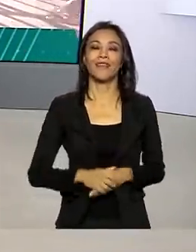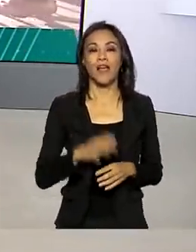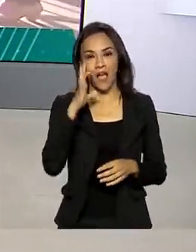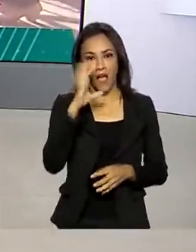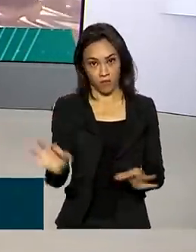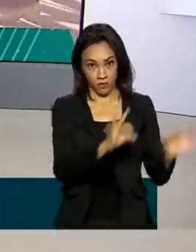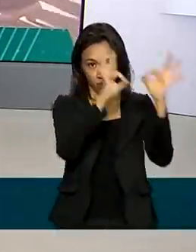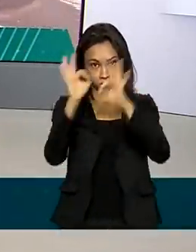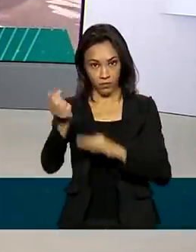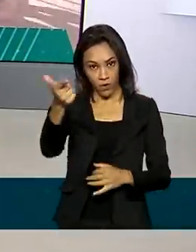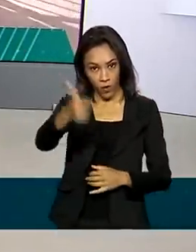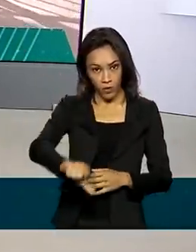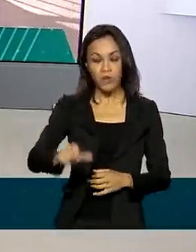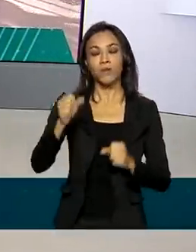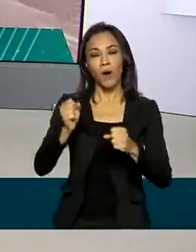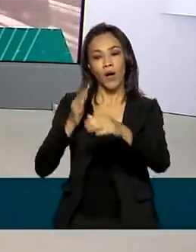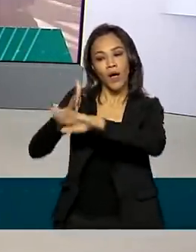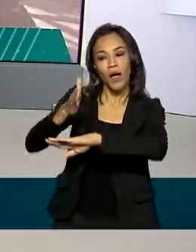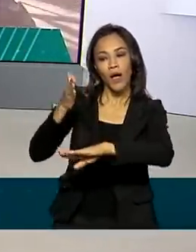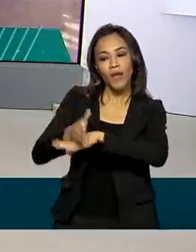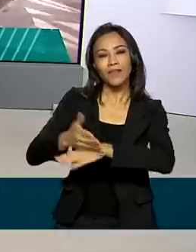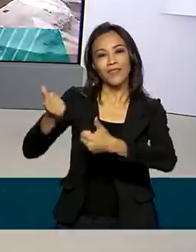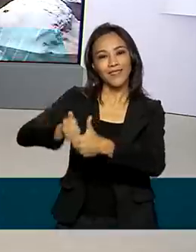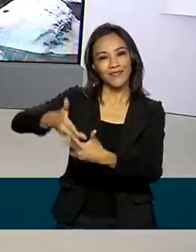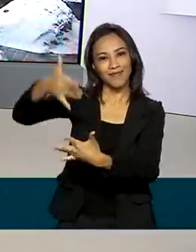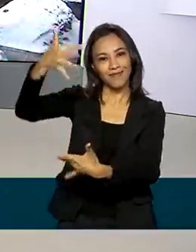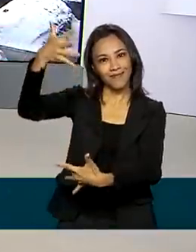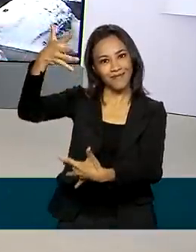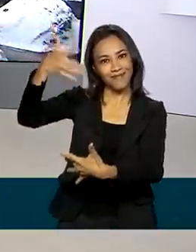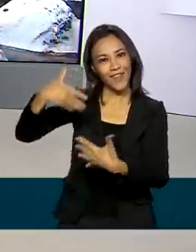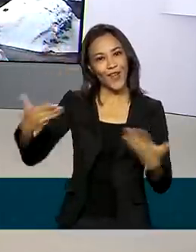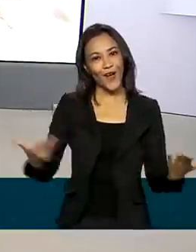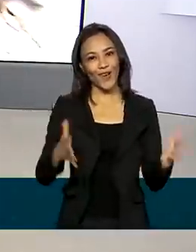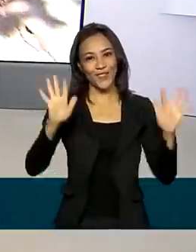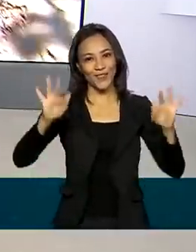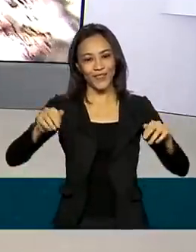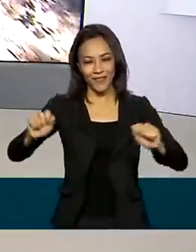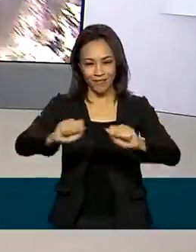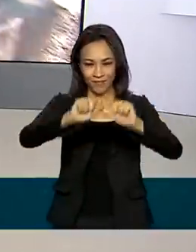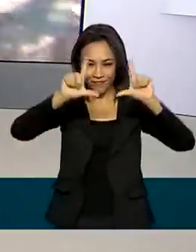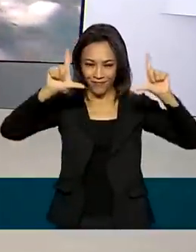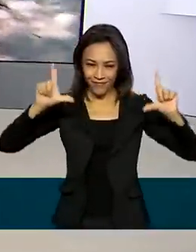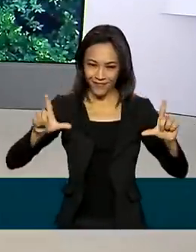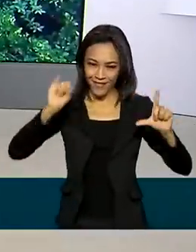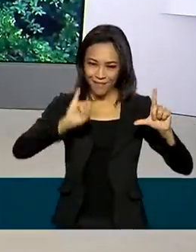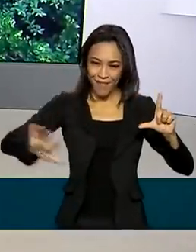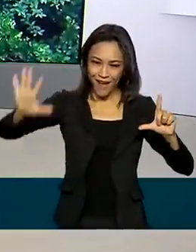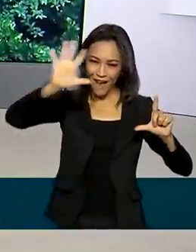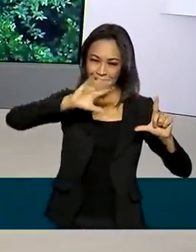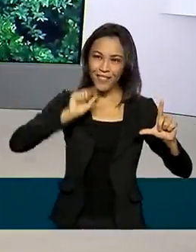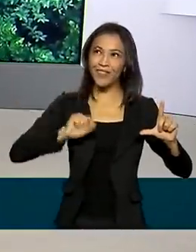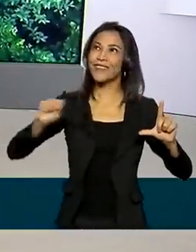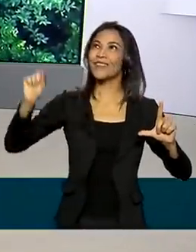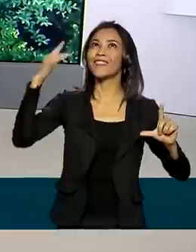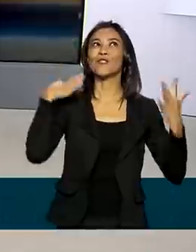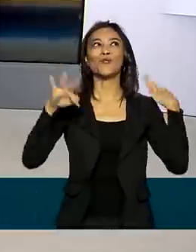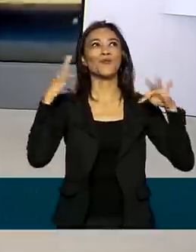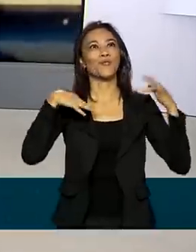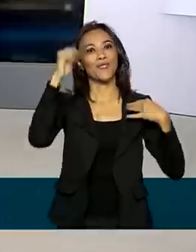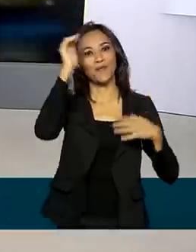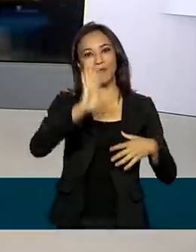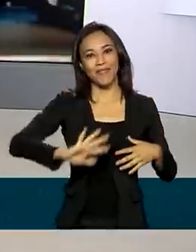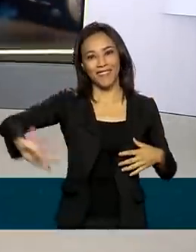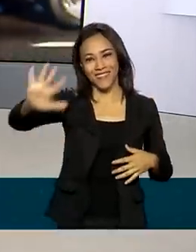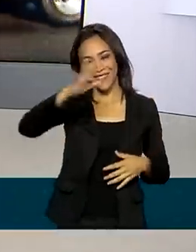reportagens de hoje. Acesse as nossas redes sociais. Encerramos com imagens de vários pontos turísticos do Brasil. Uma